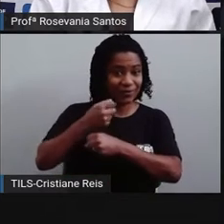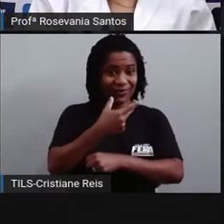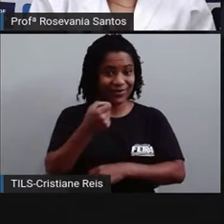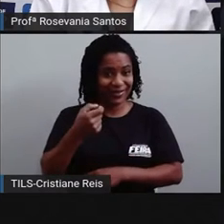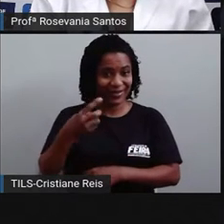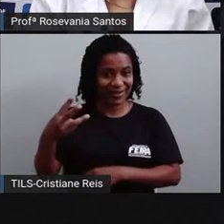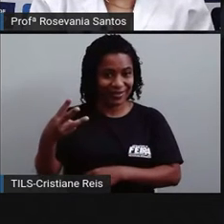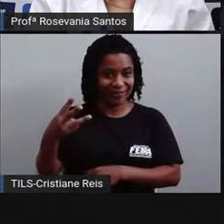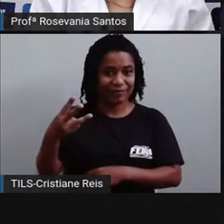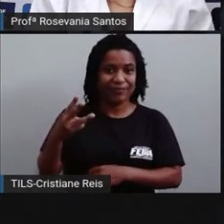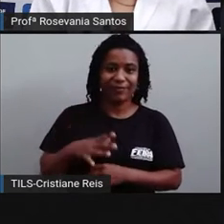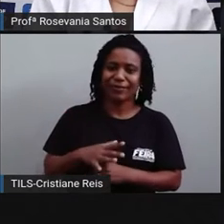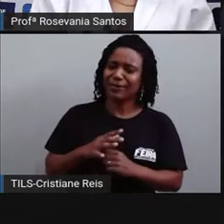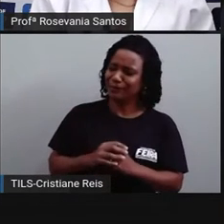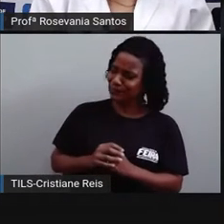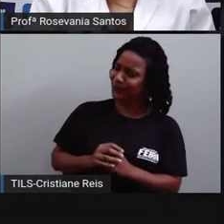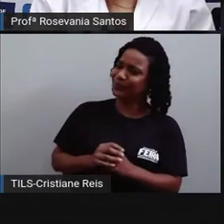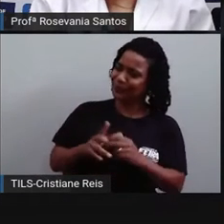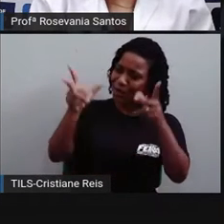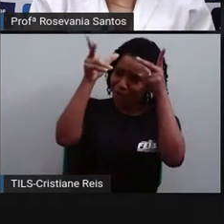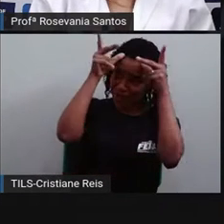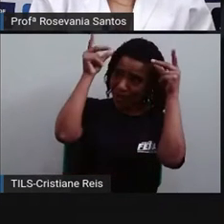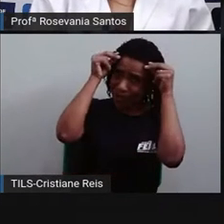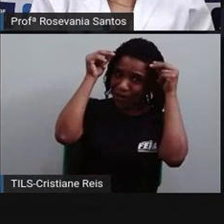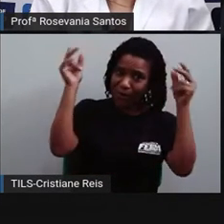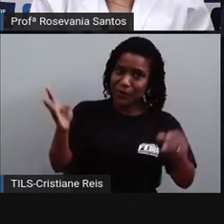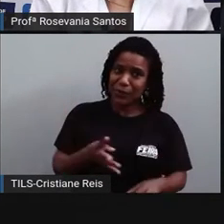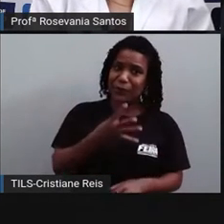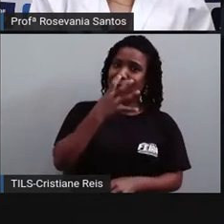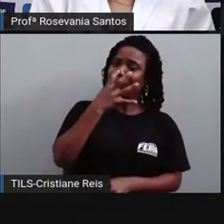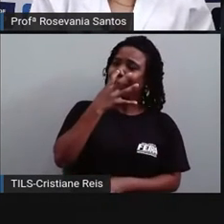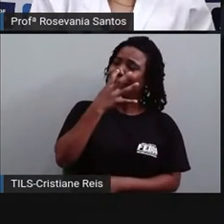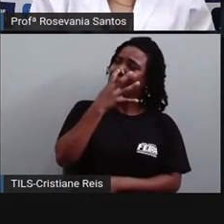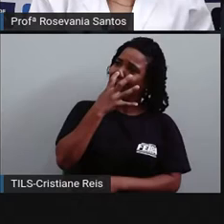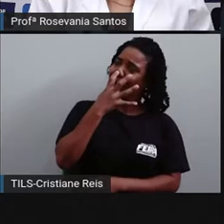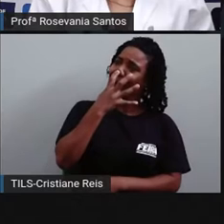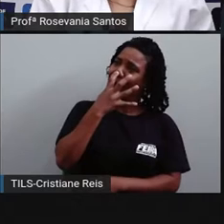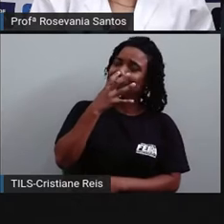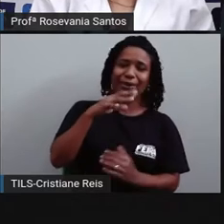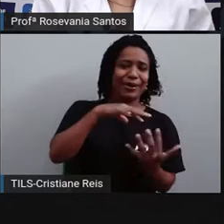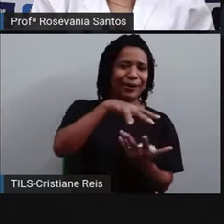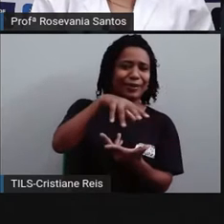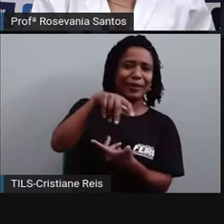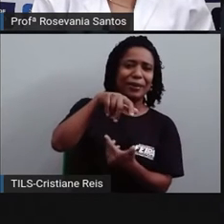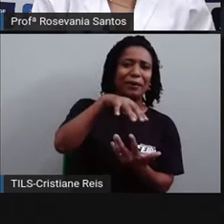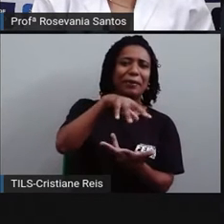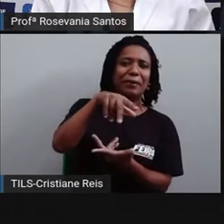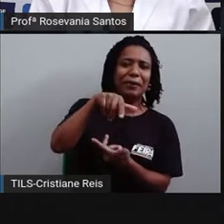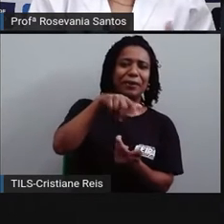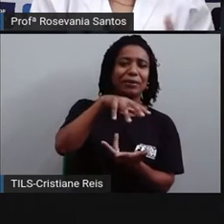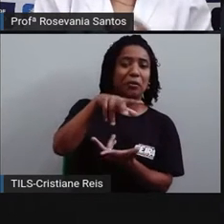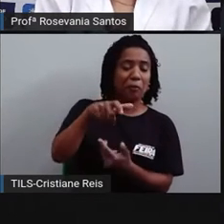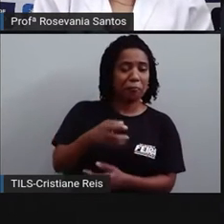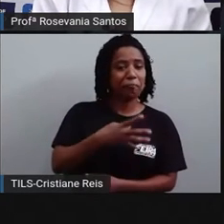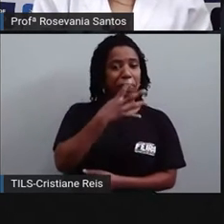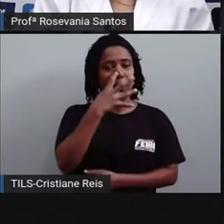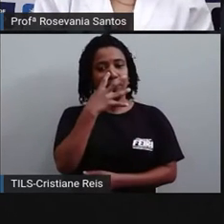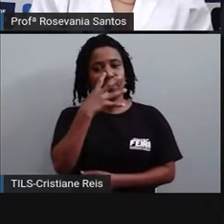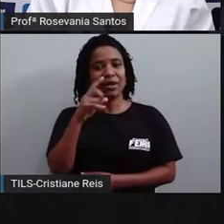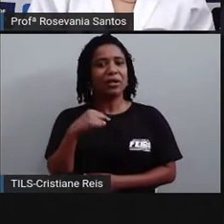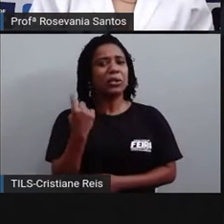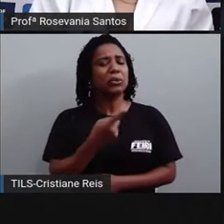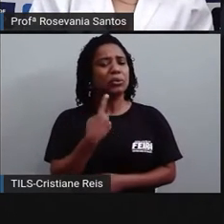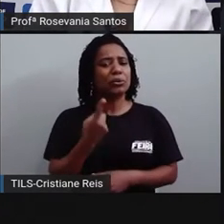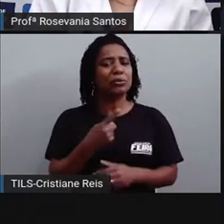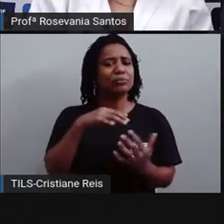parece incrível. A Terra gira, gira. E nós, parados em cima, nem percebemos.